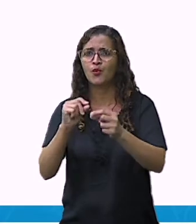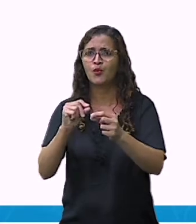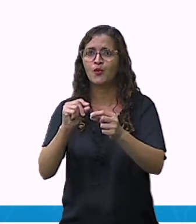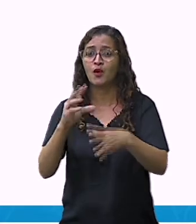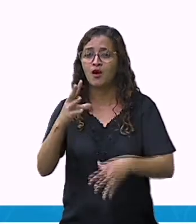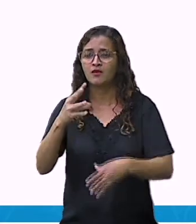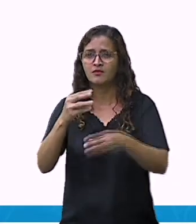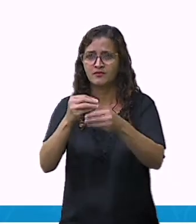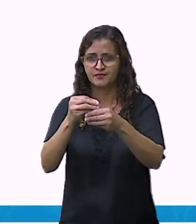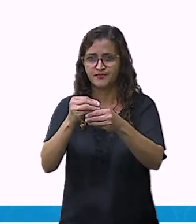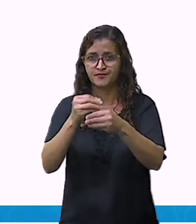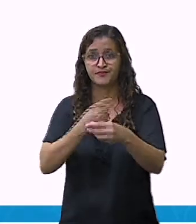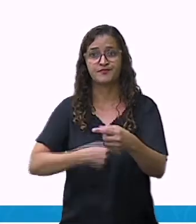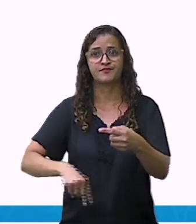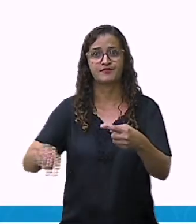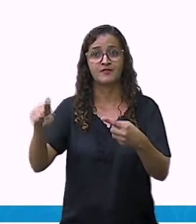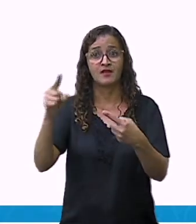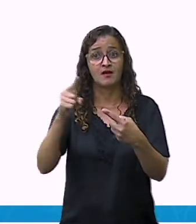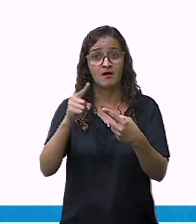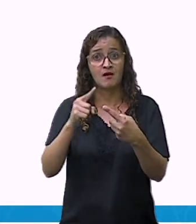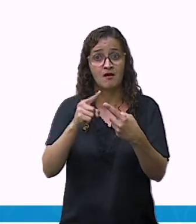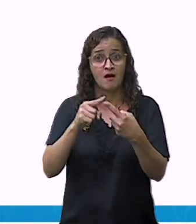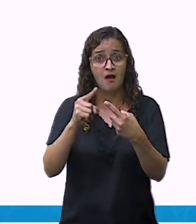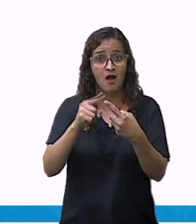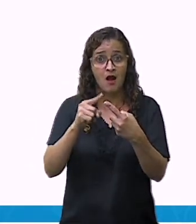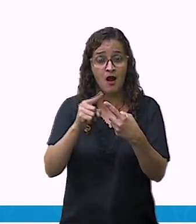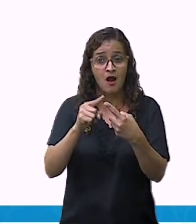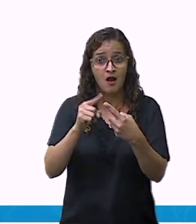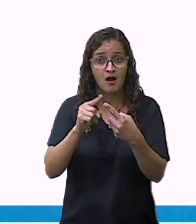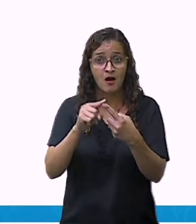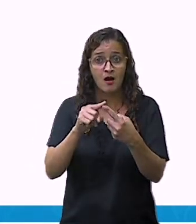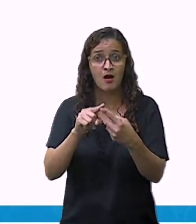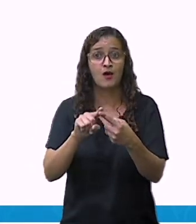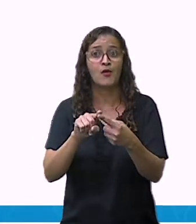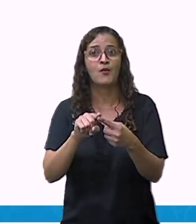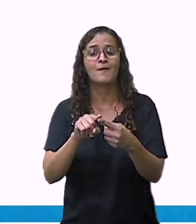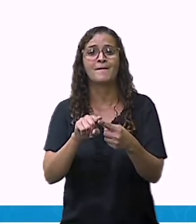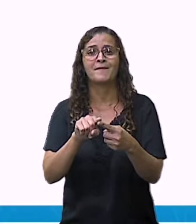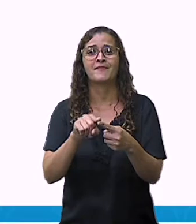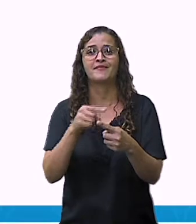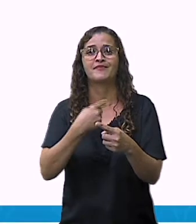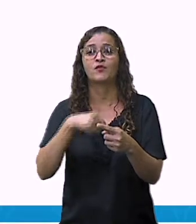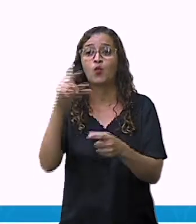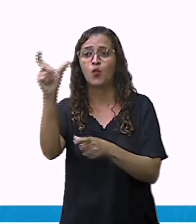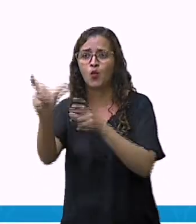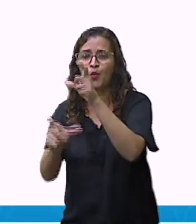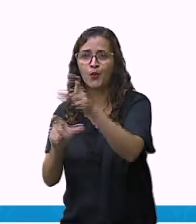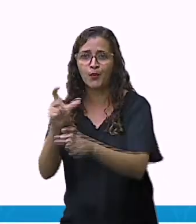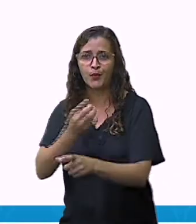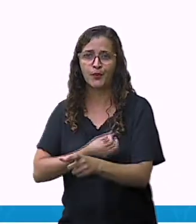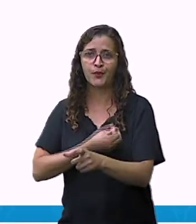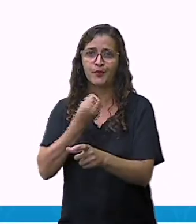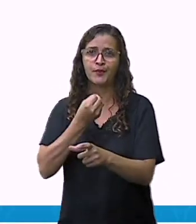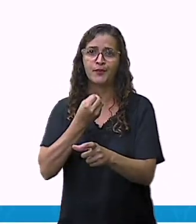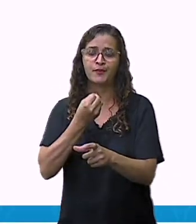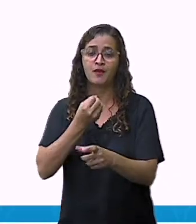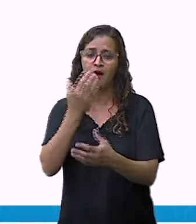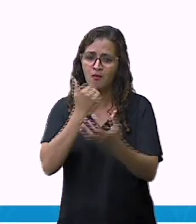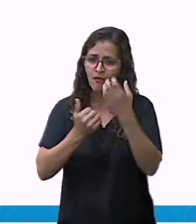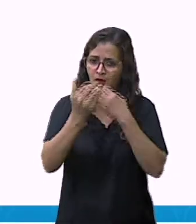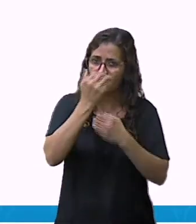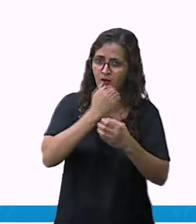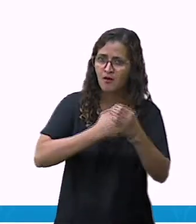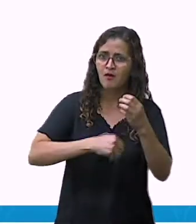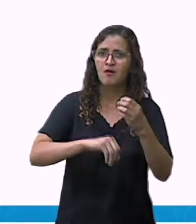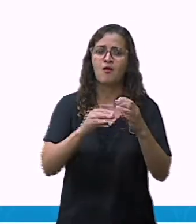produtores, aquele que produz o seu próprio alimento, consumidor que come o